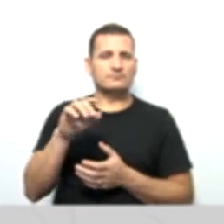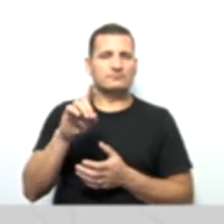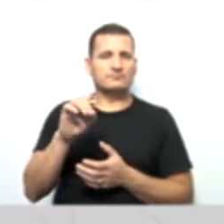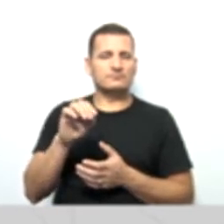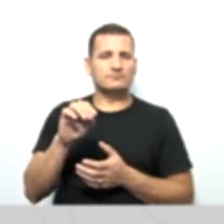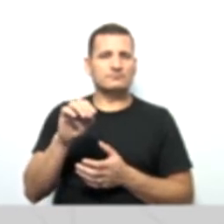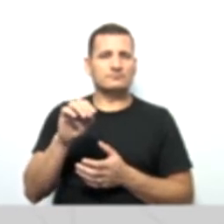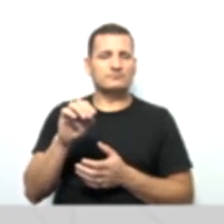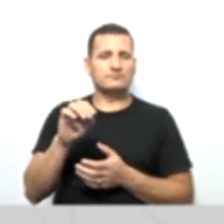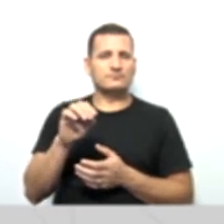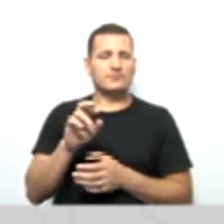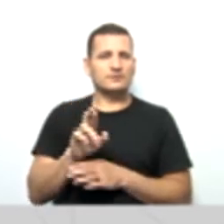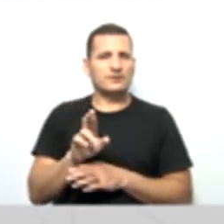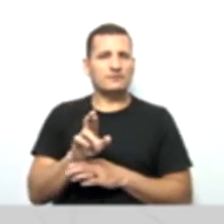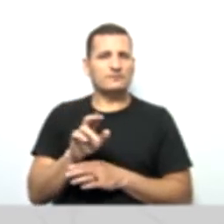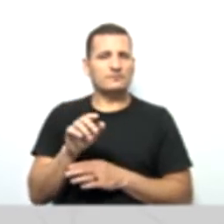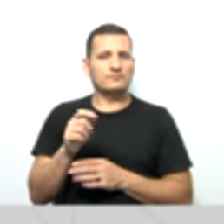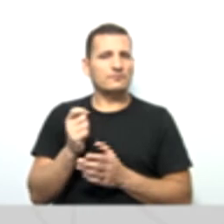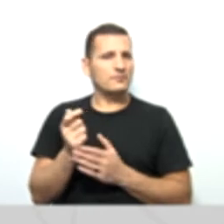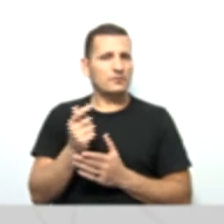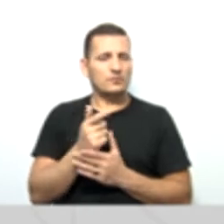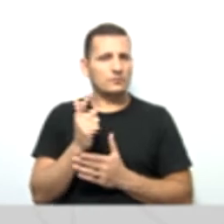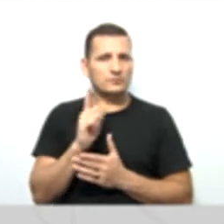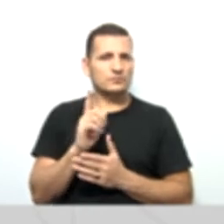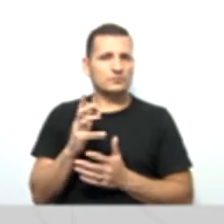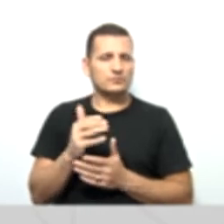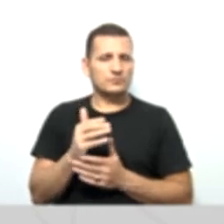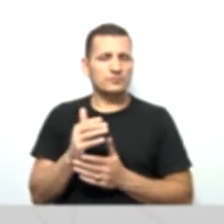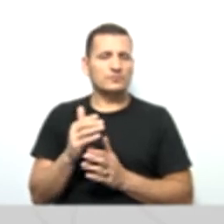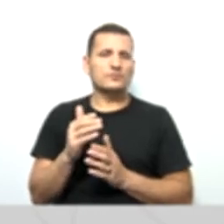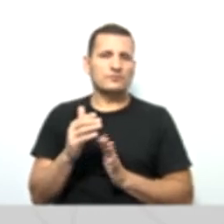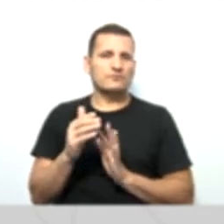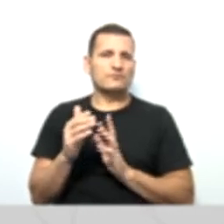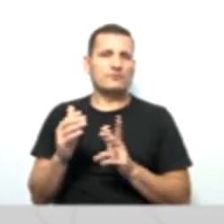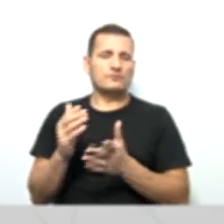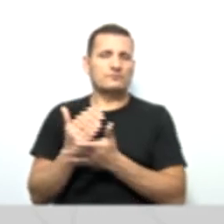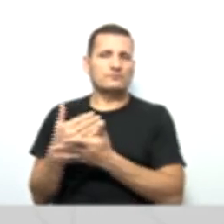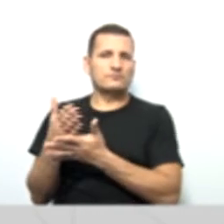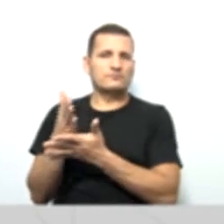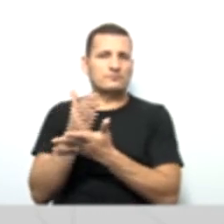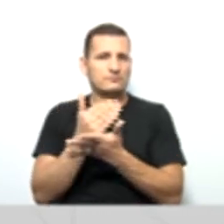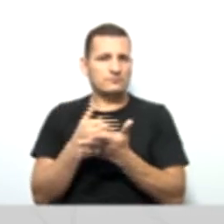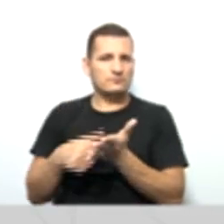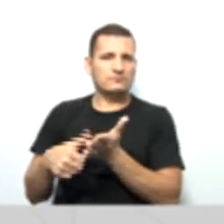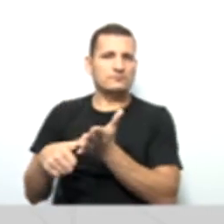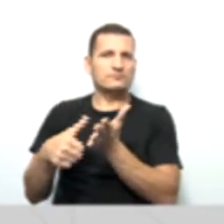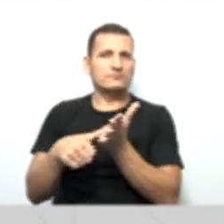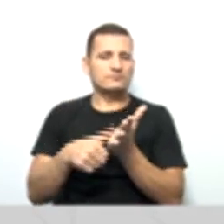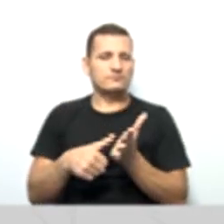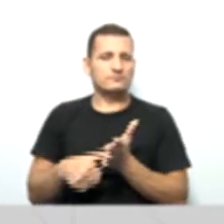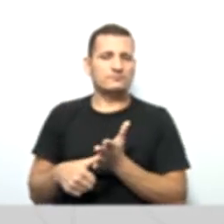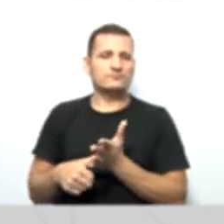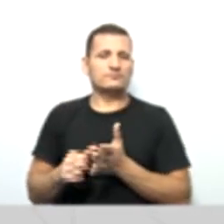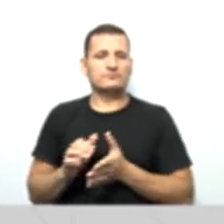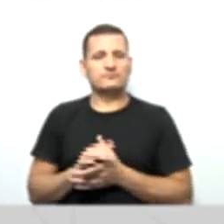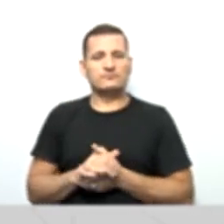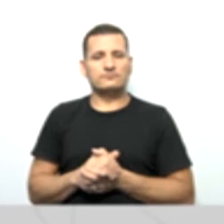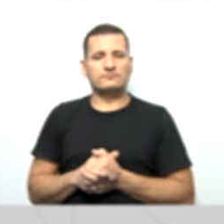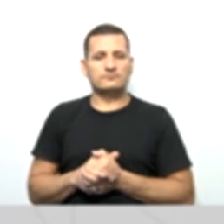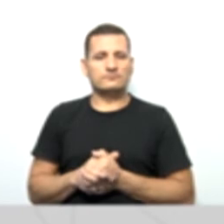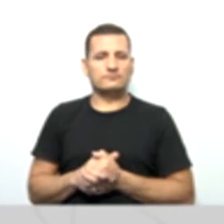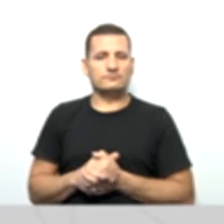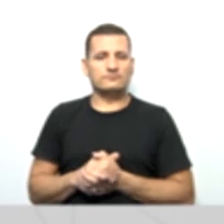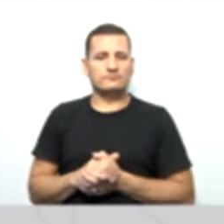com tudo, ele vai ser dividido entre aí, entre os associados, certo, gente? Para confirmar a